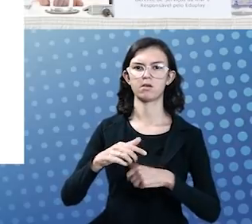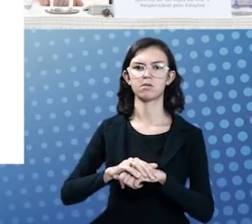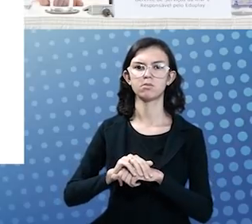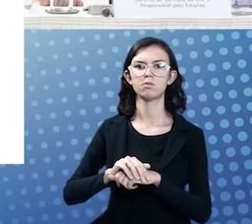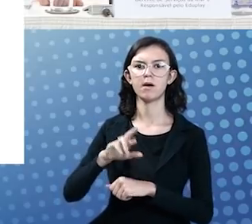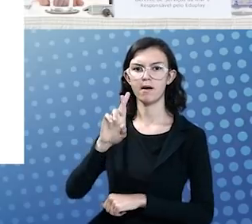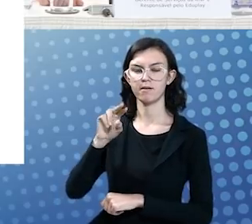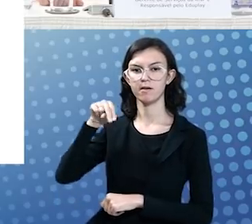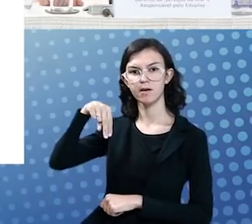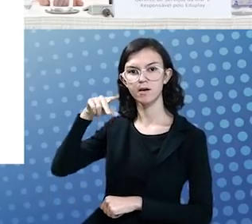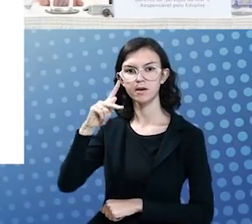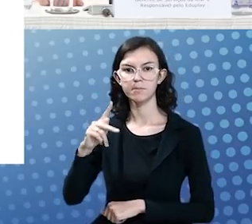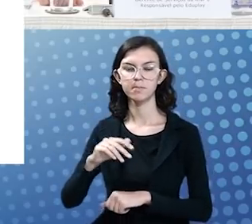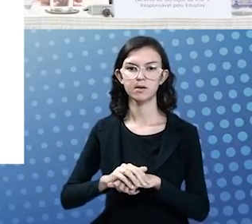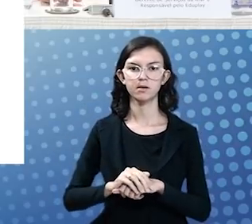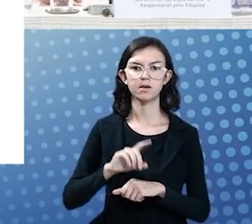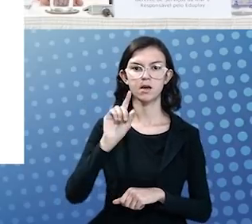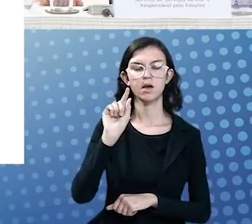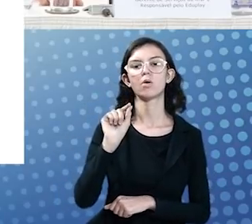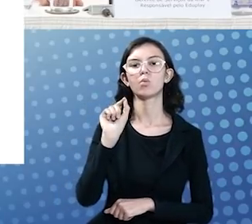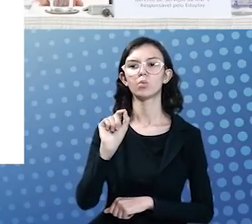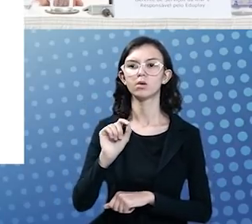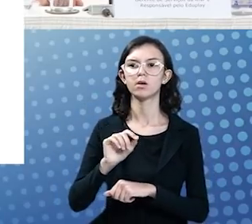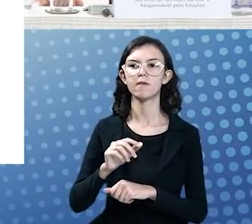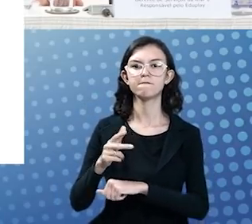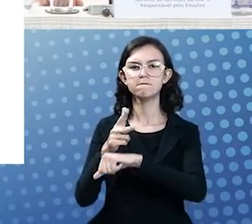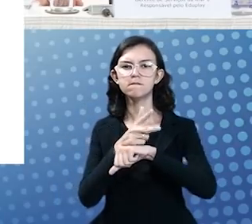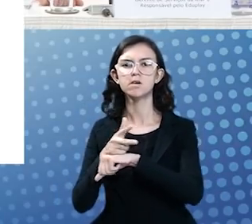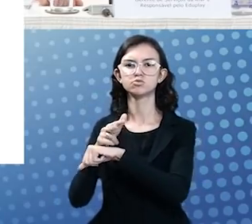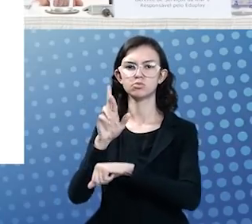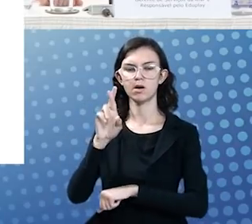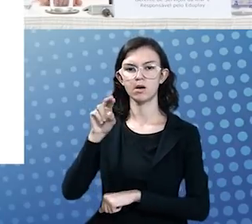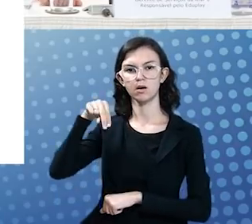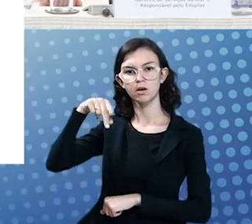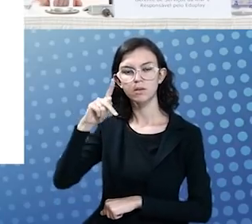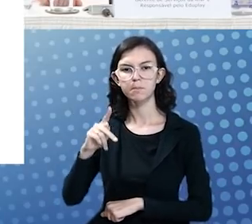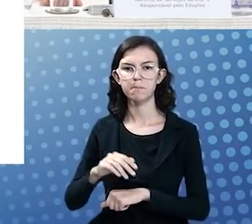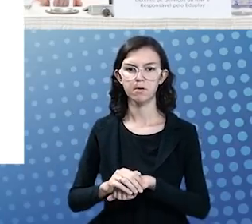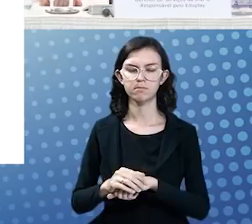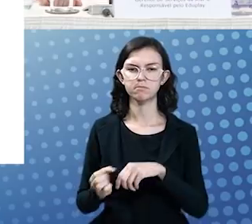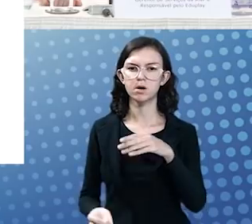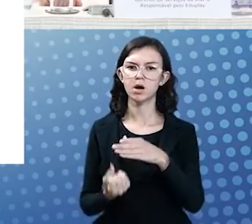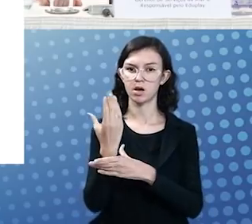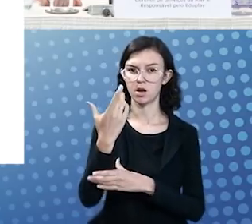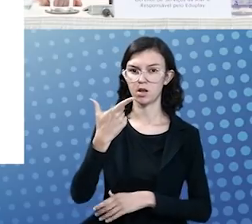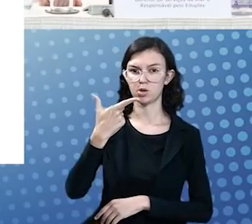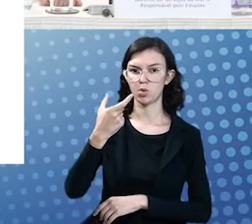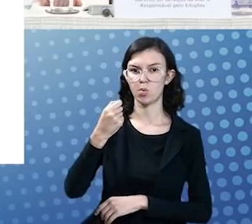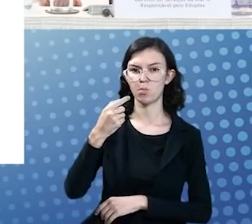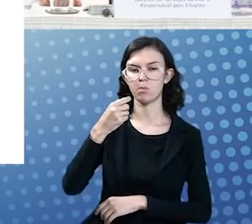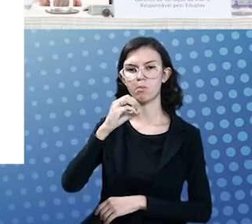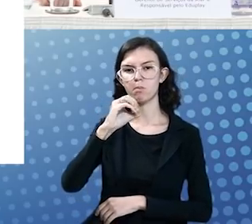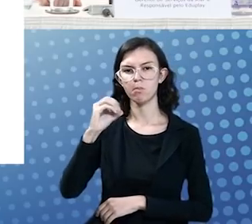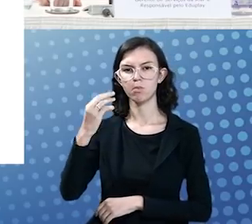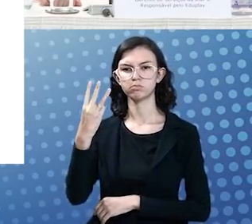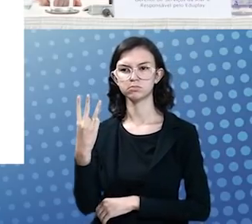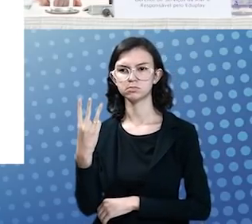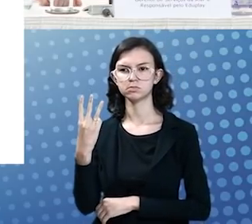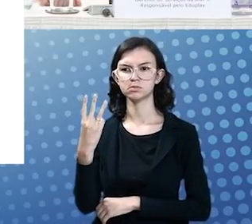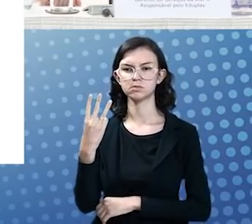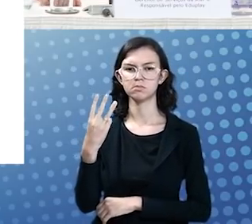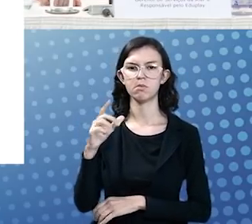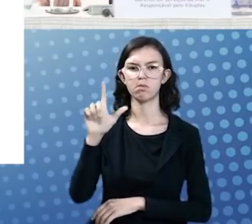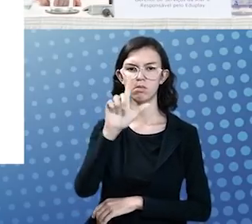nós chamávamos de vídeo, arroba RNP. Foi um serviço criado em 2003, lá por um